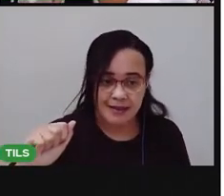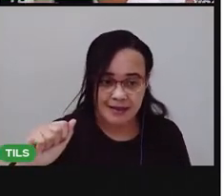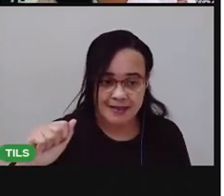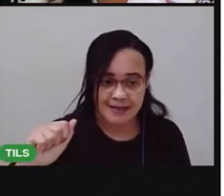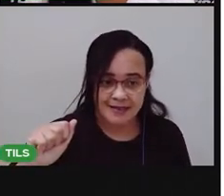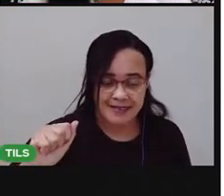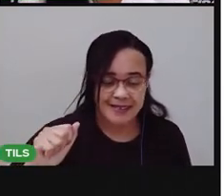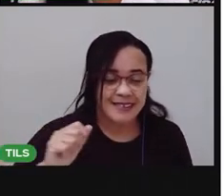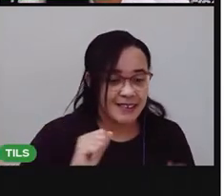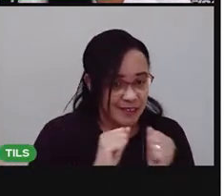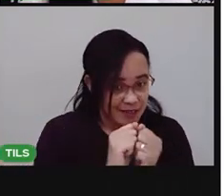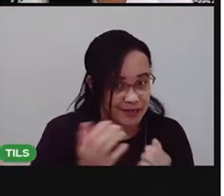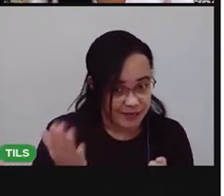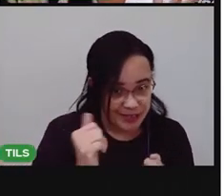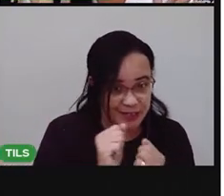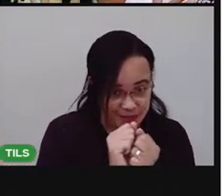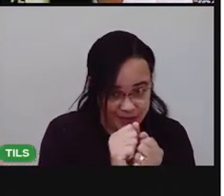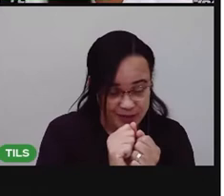Vamos juntos?